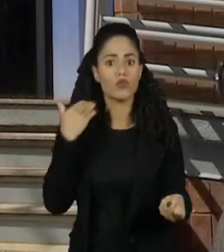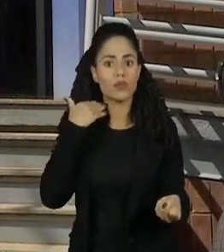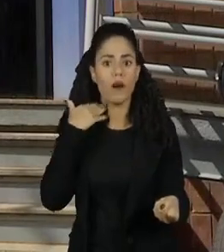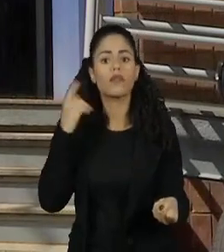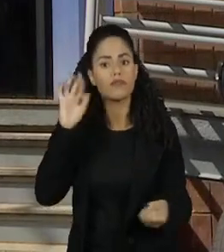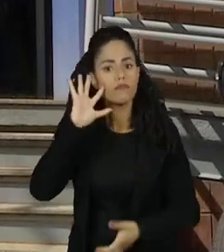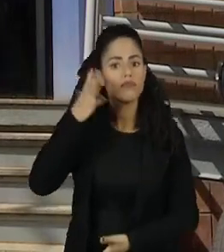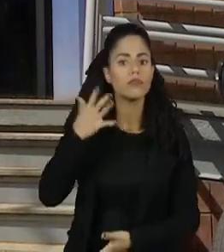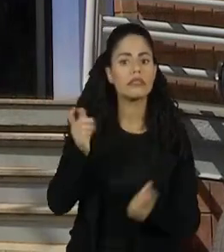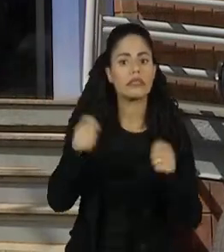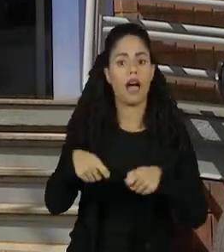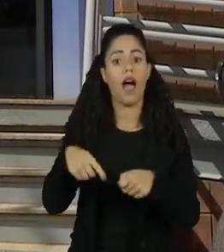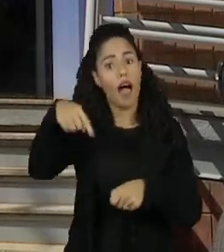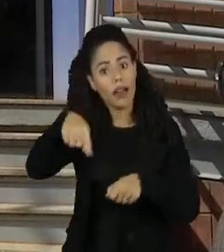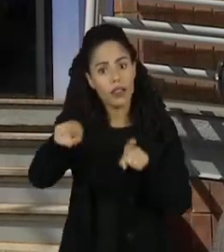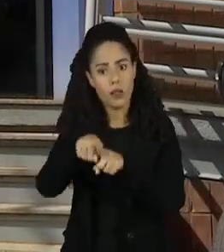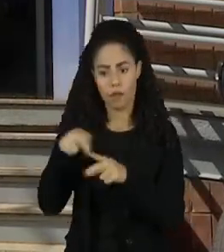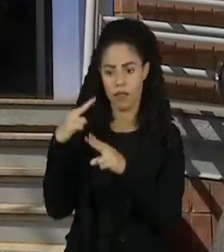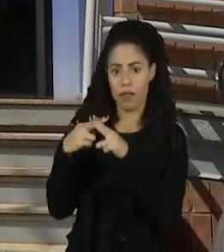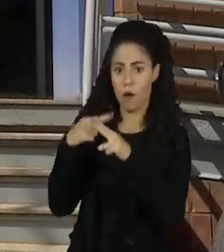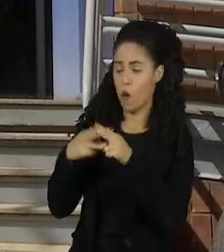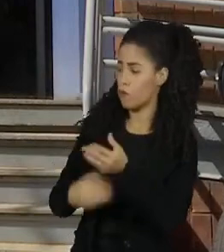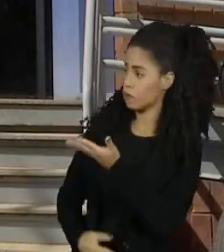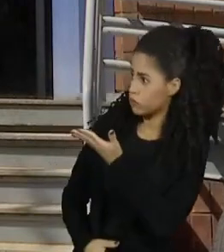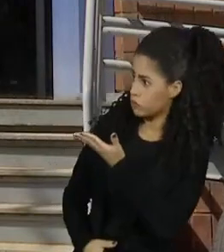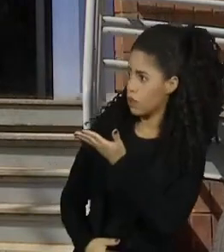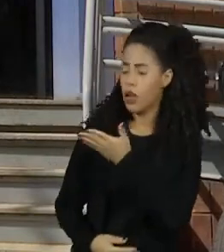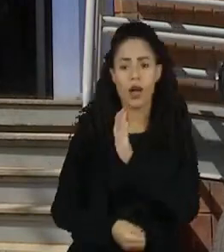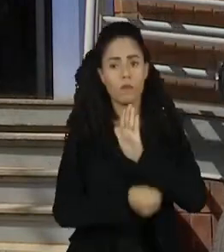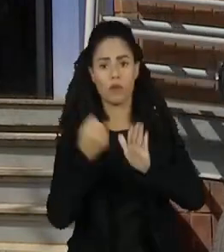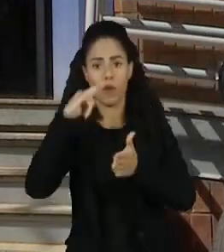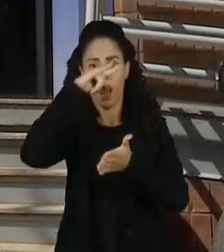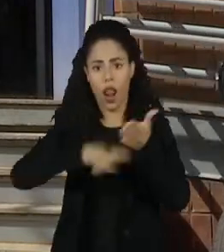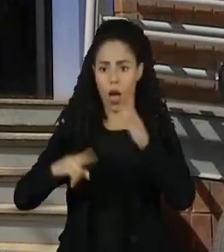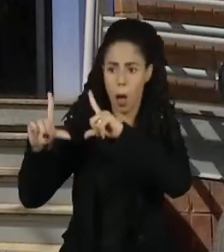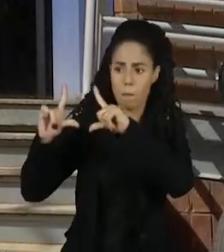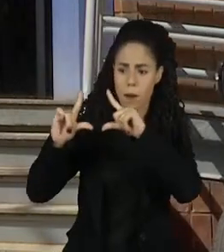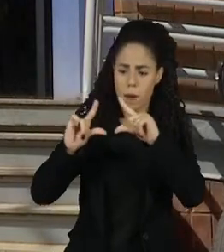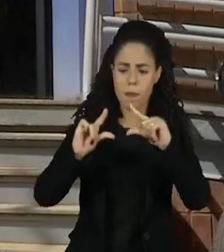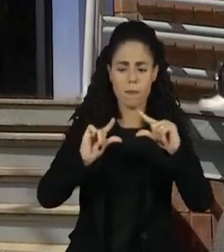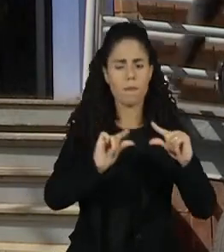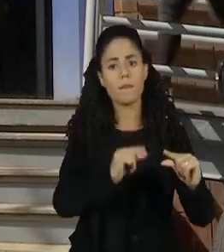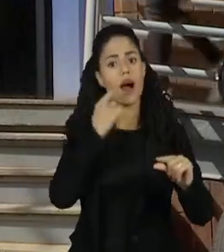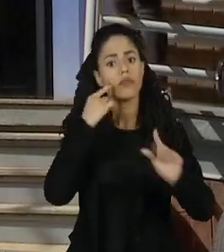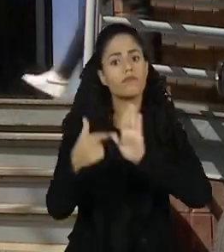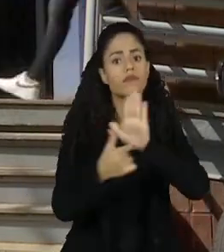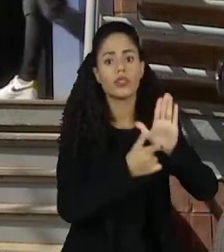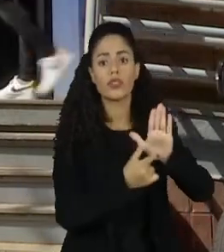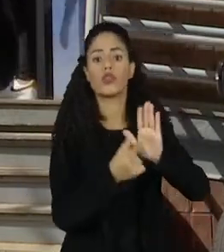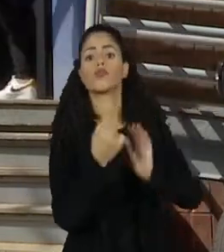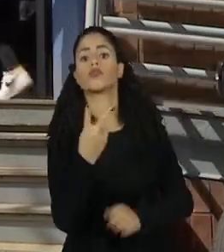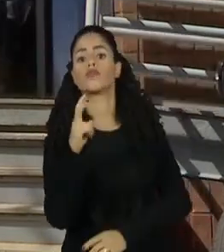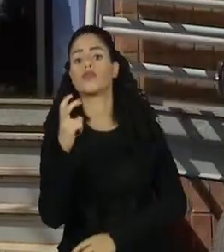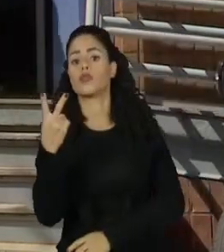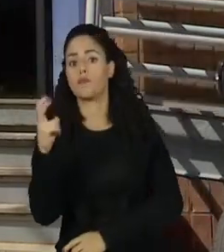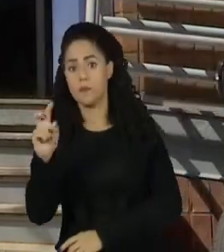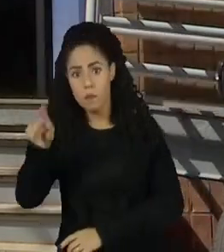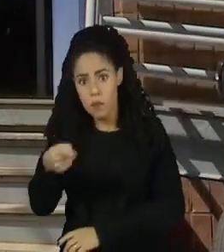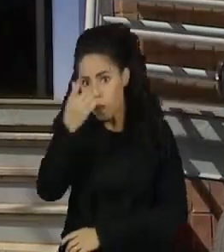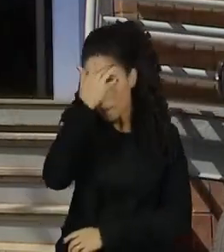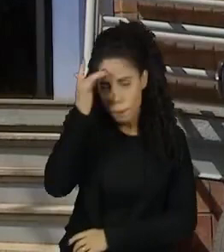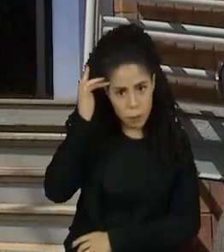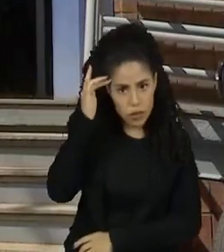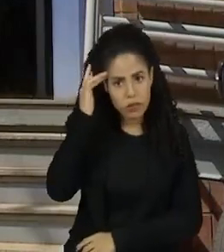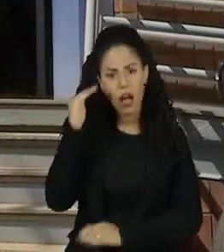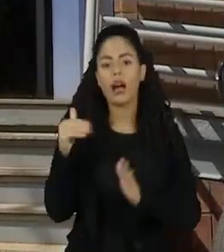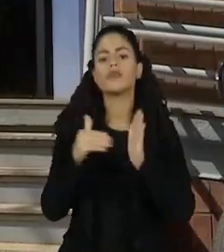Só que na Caixa Econômica Federal foram tirados do cadastro negativo 225 mil pessoas que deviam